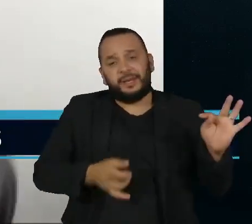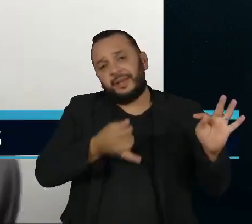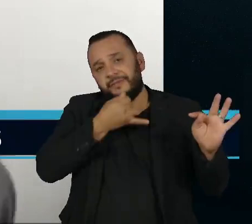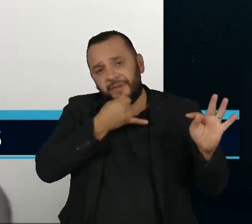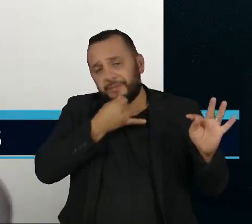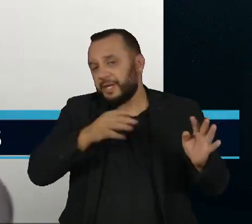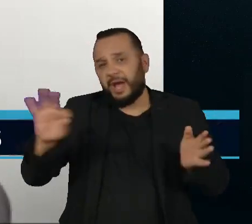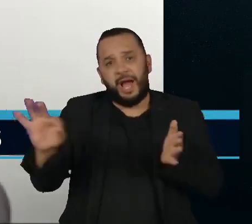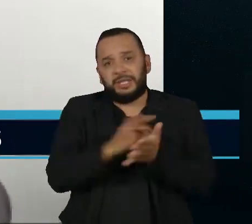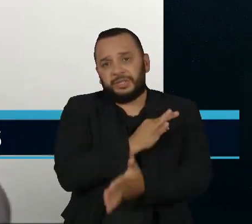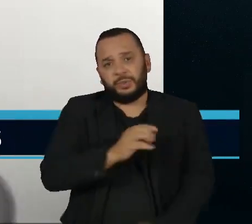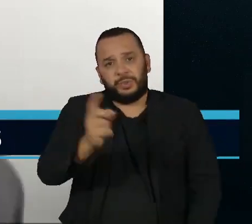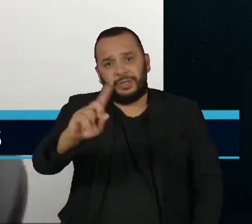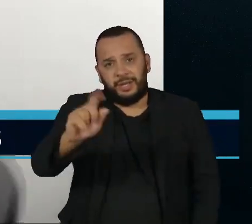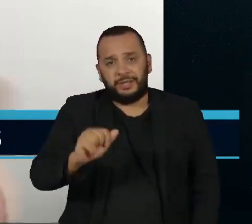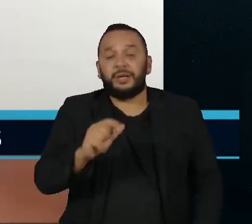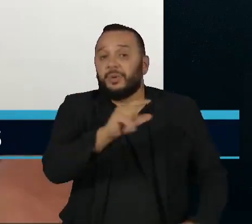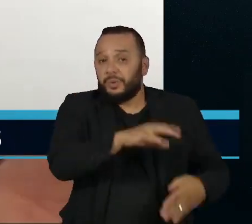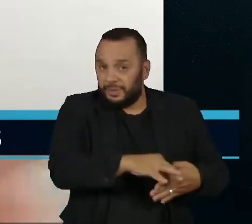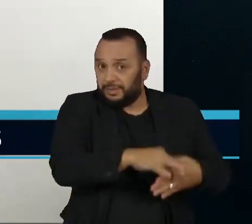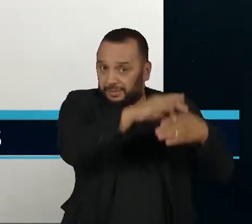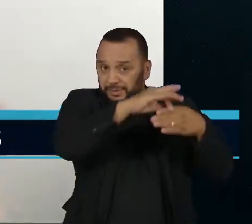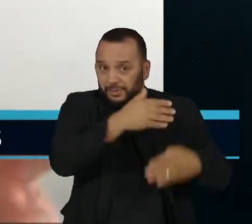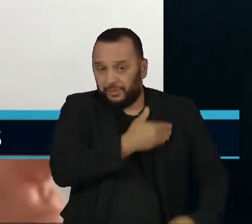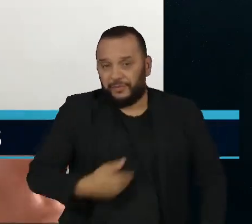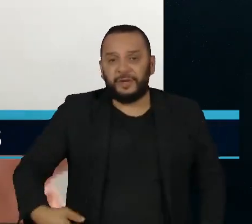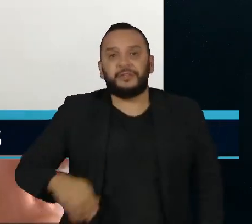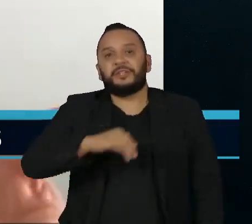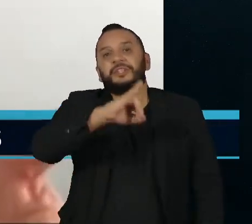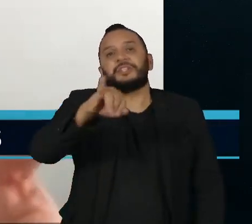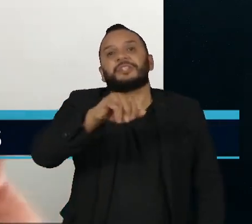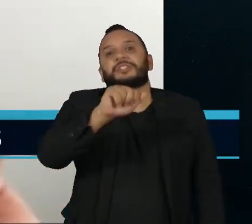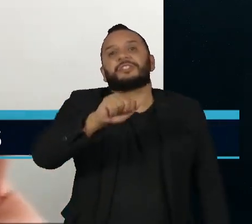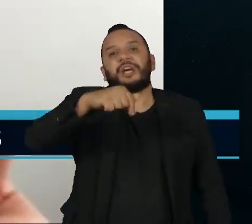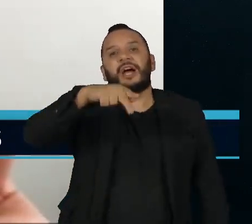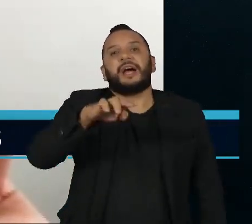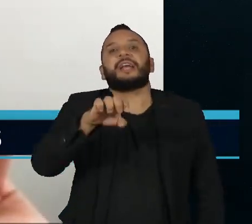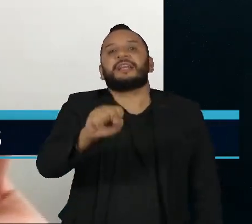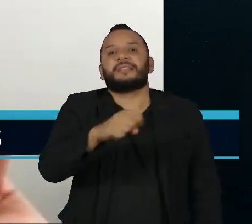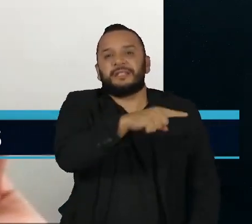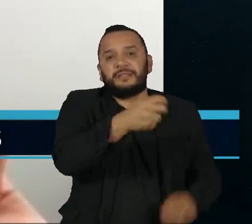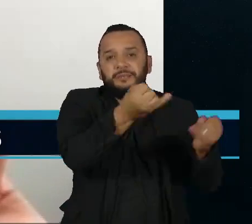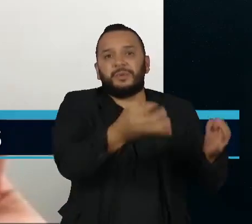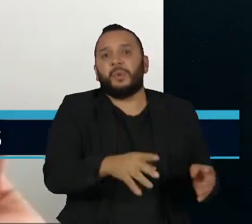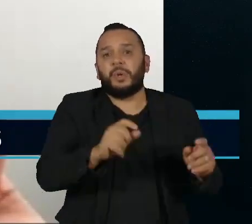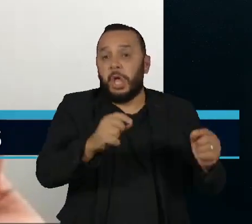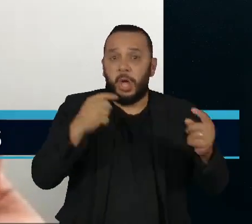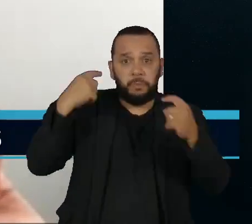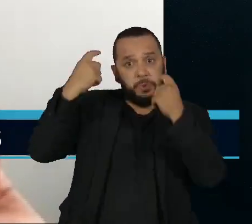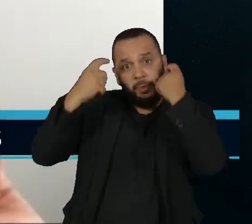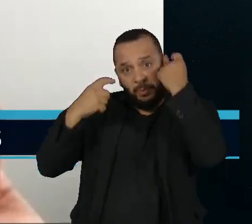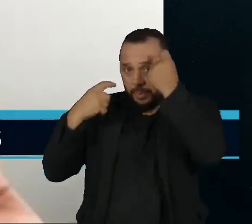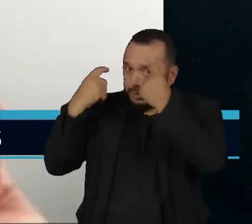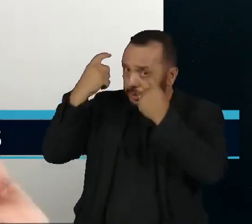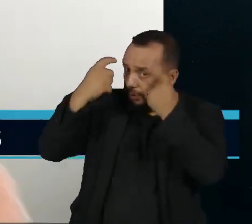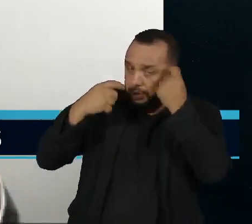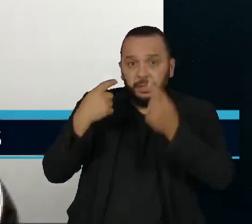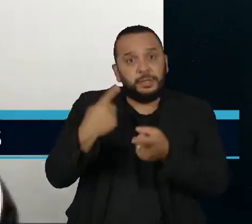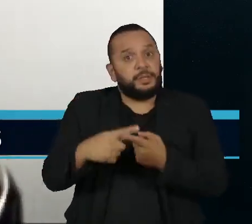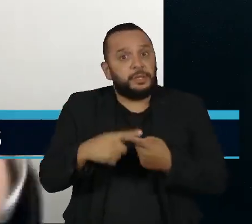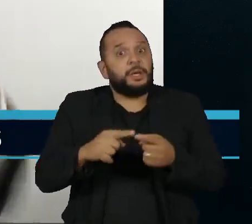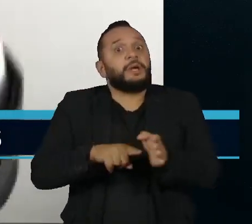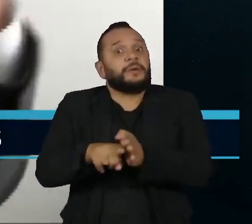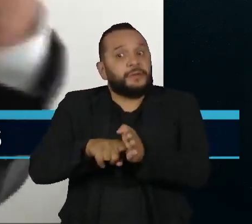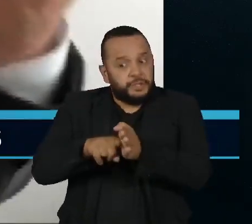Eu ouvi do próprio líder do governo, Jacques Wagner, de que ele tinha preocupação, porque a investigação